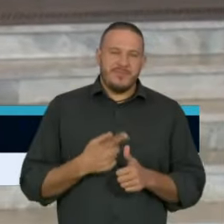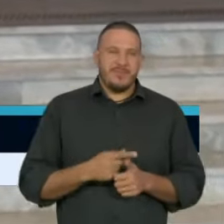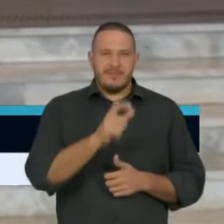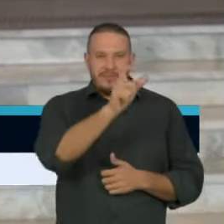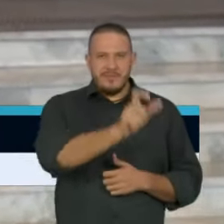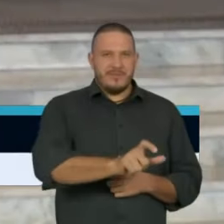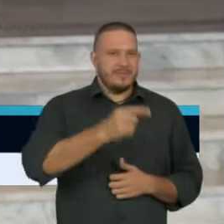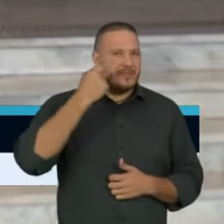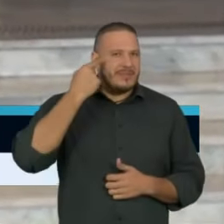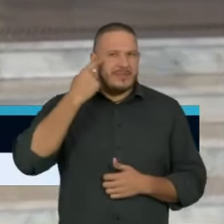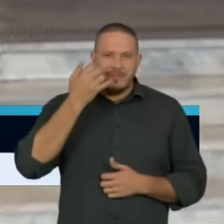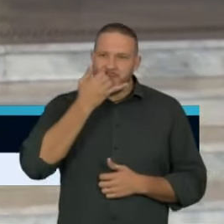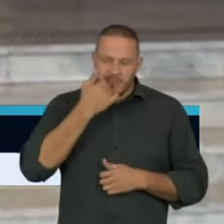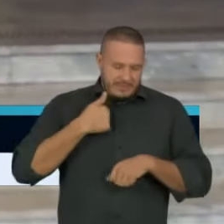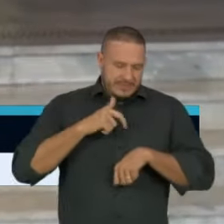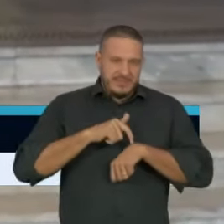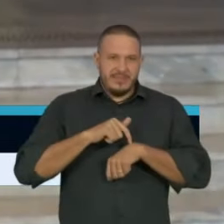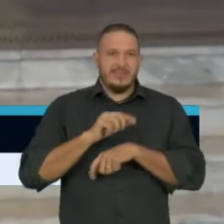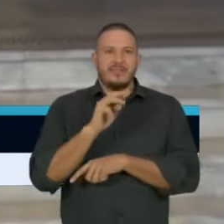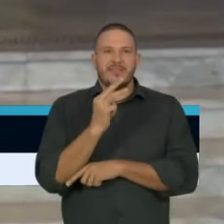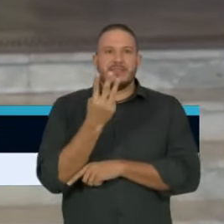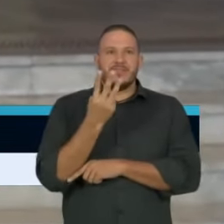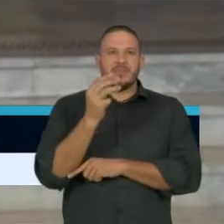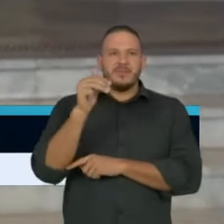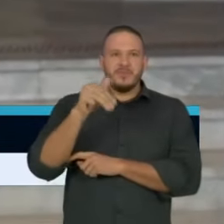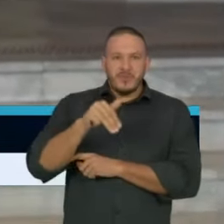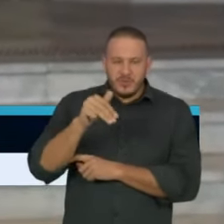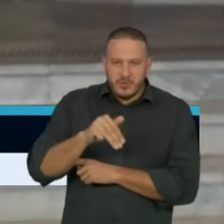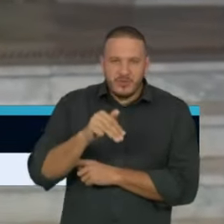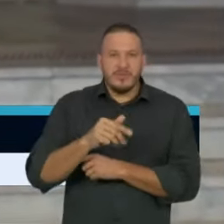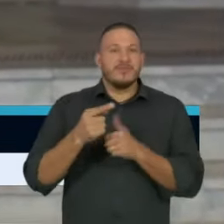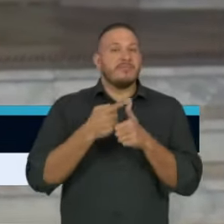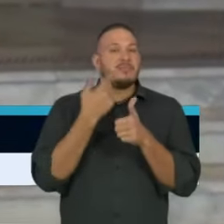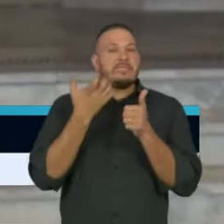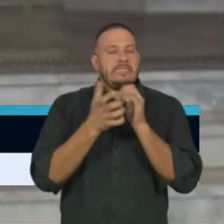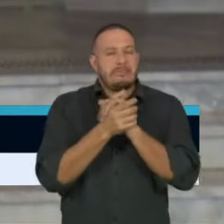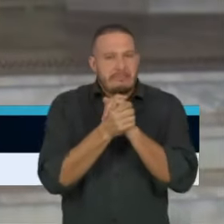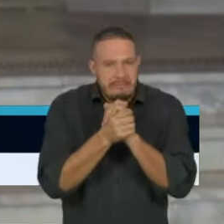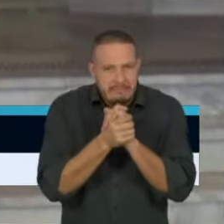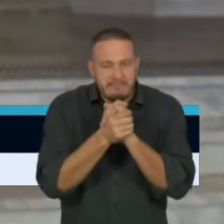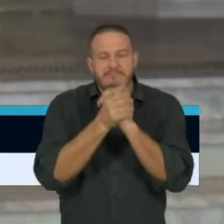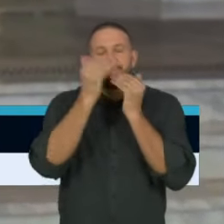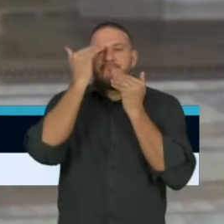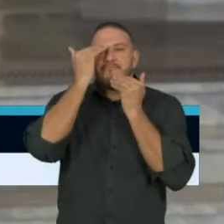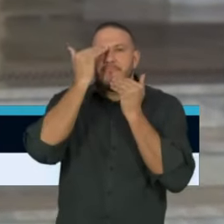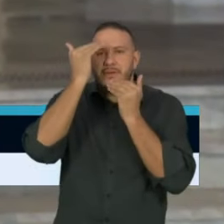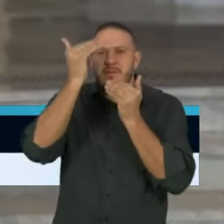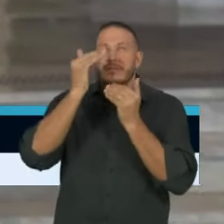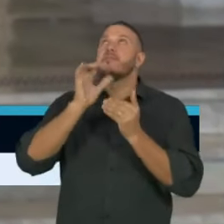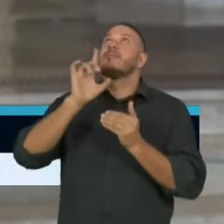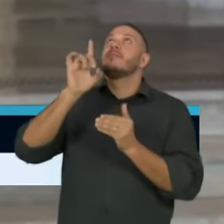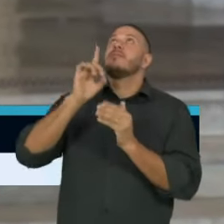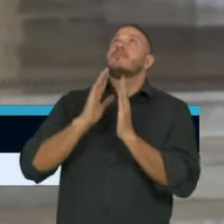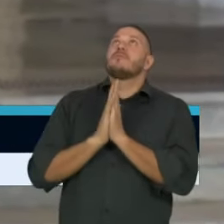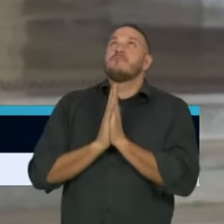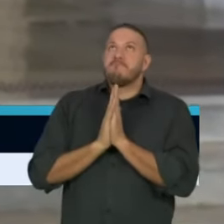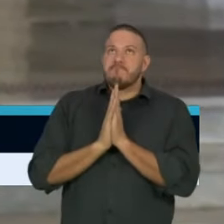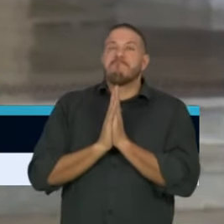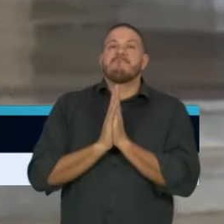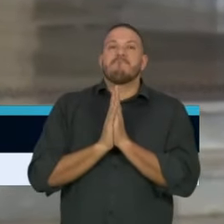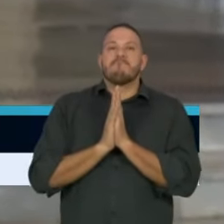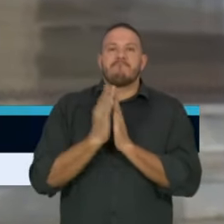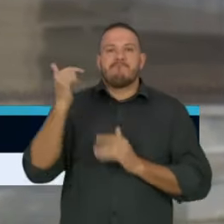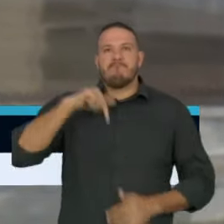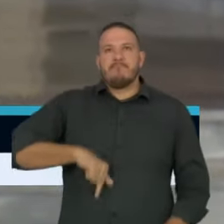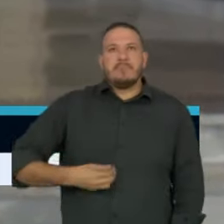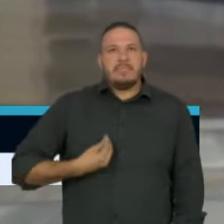três minutos da sua paciência, mas eu preciso primeiro agradecer. agradecer a Deus que eu estou